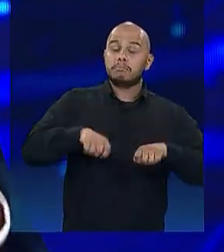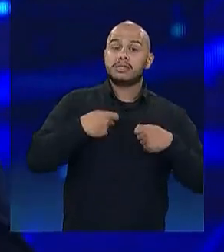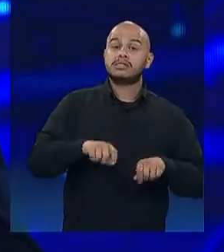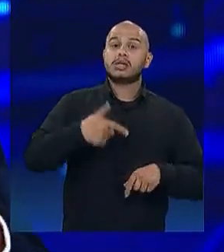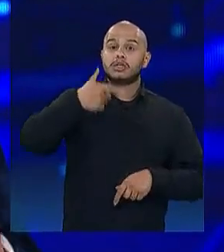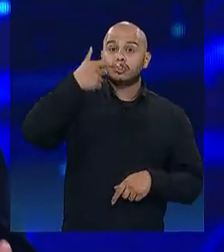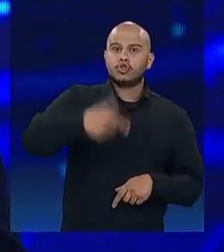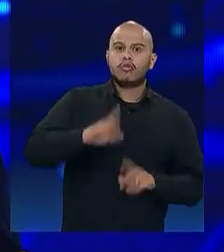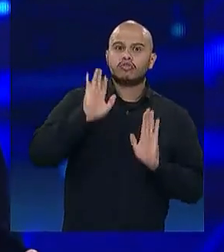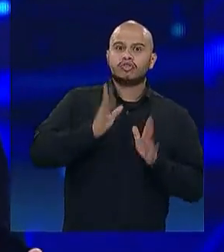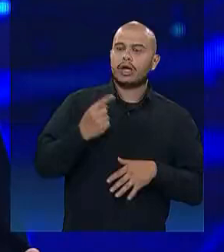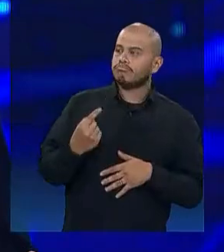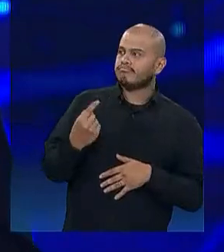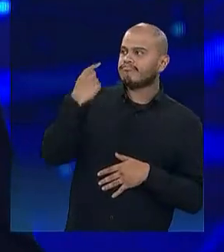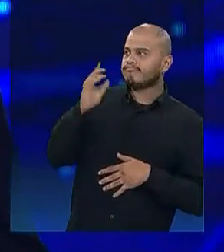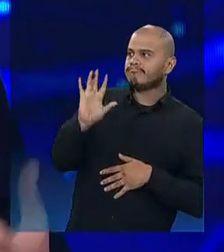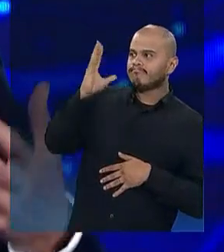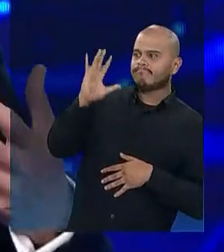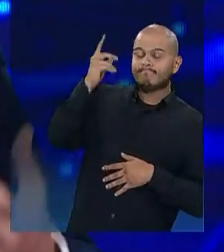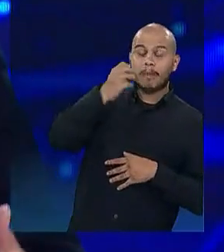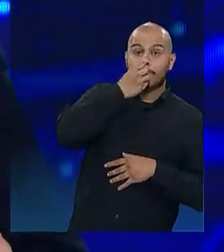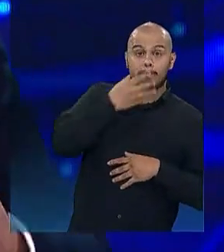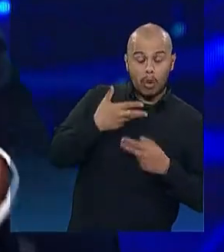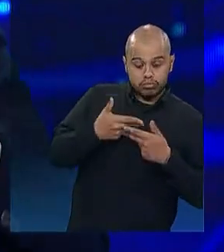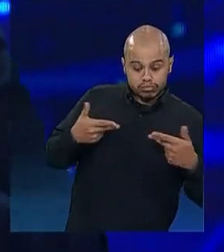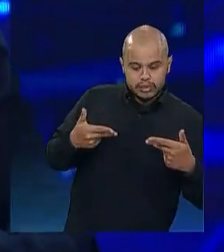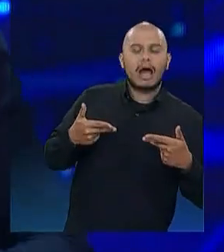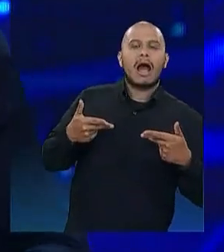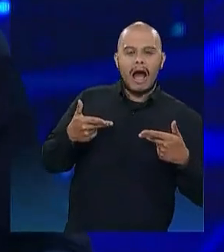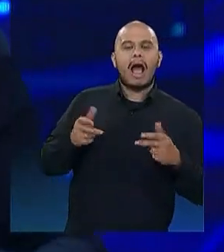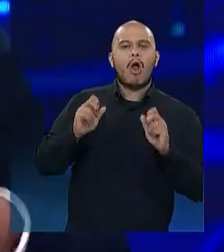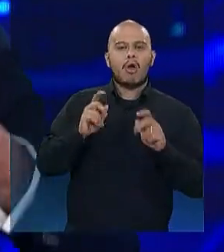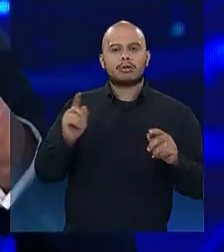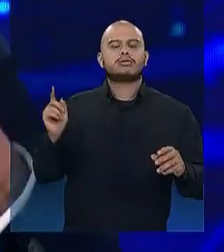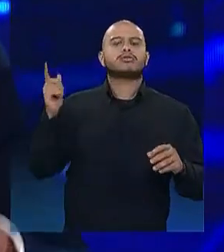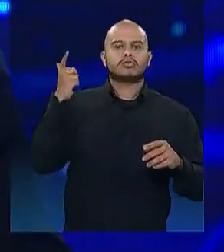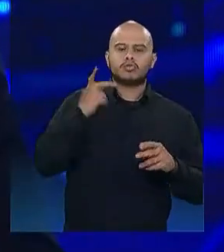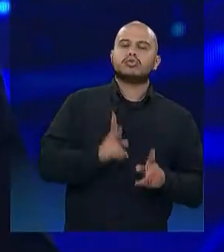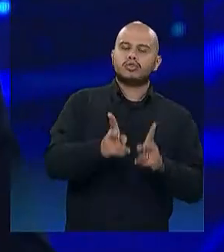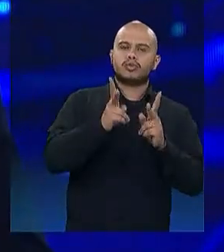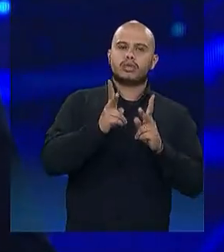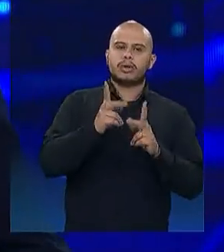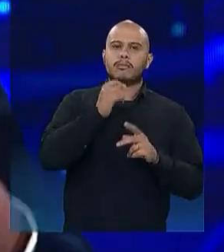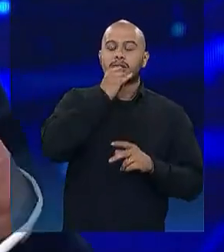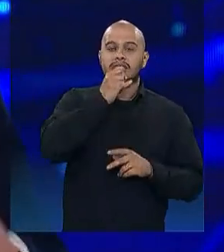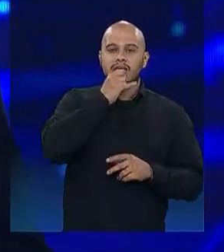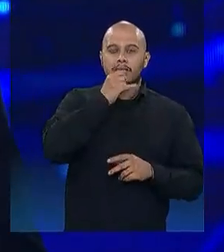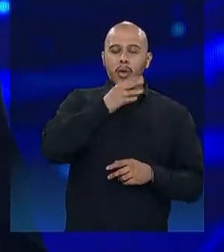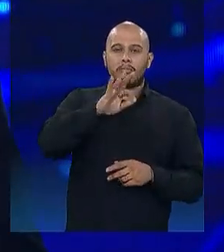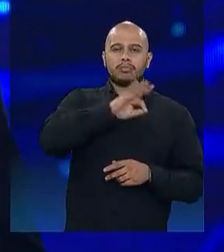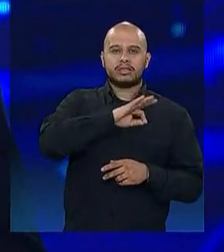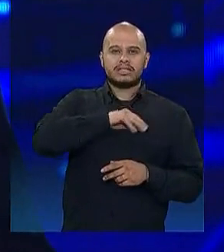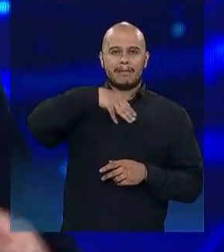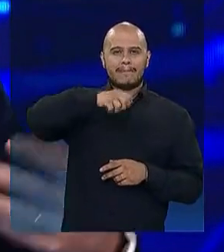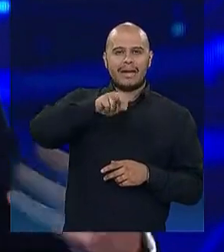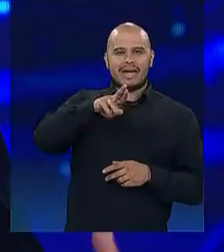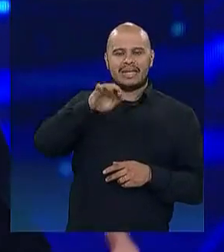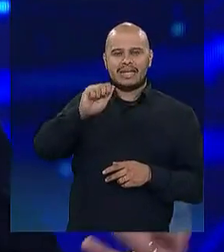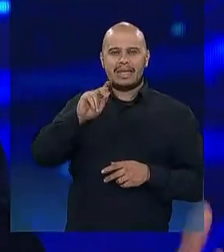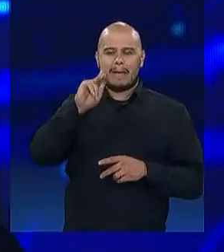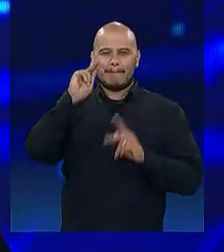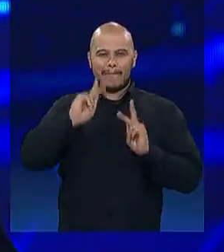boas experiências existentes. Por exemplo, a Polícia Maria da Paz, uma força importante que vem aumentando